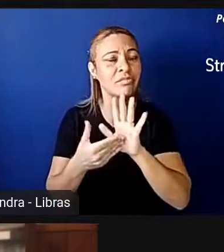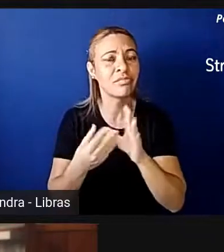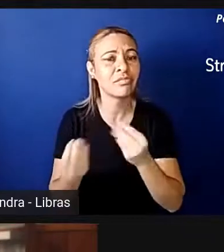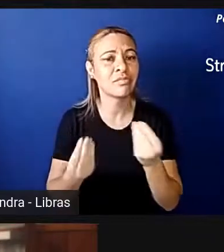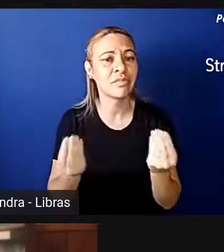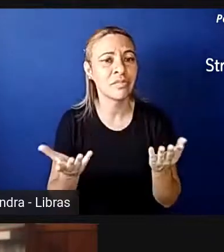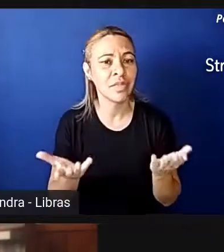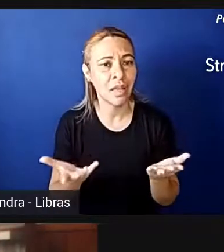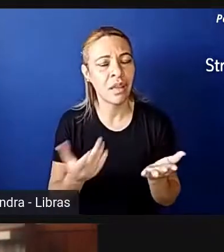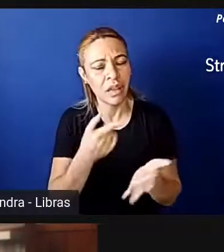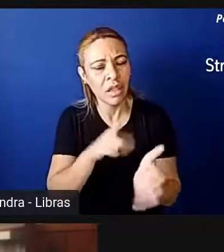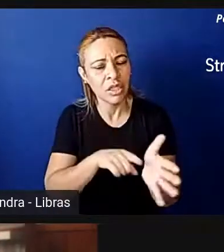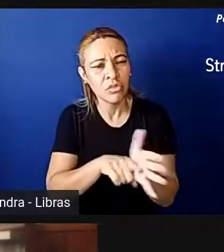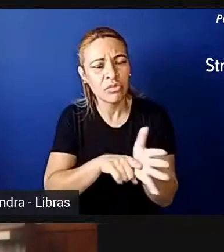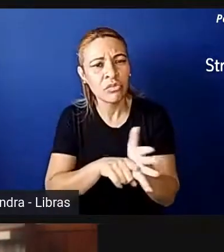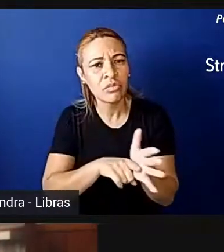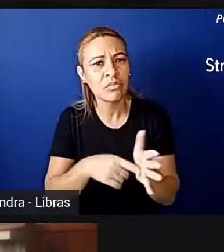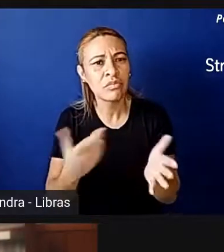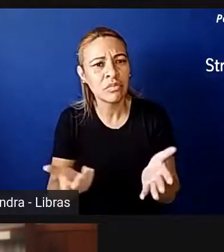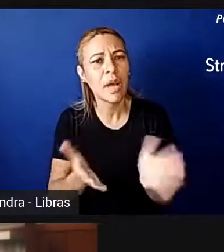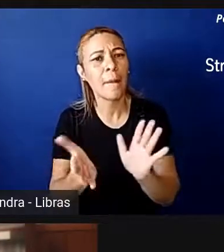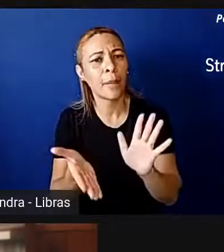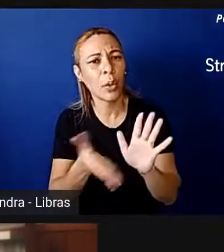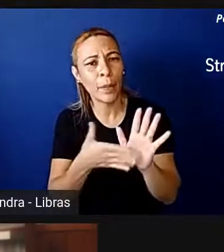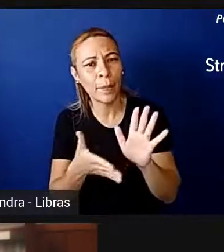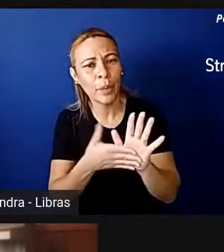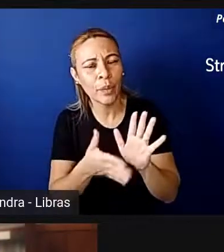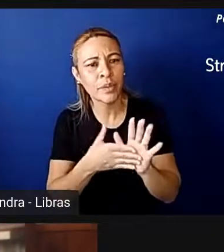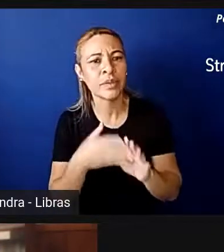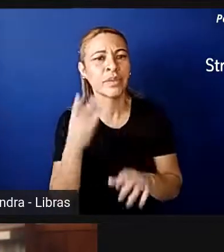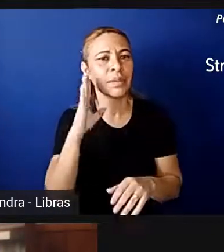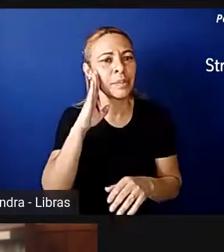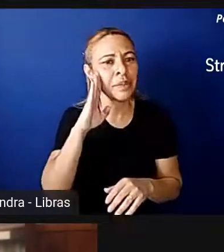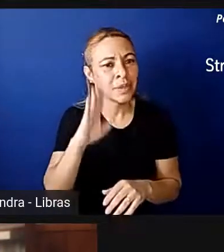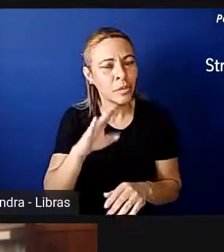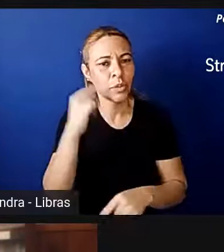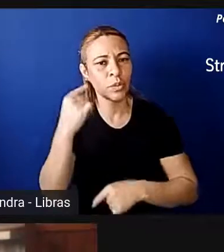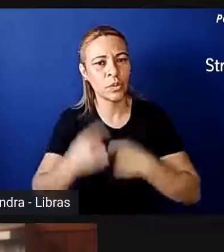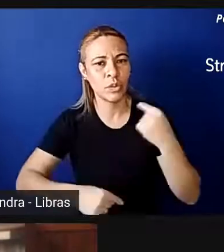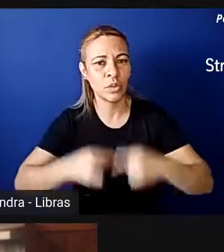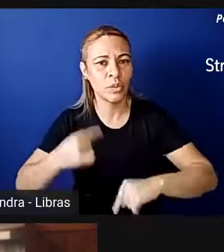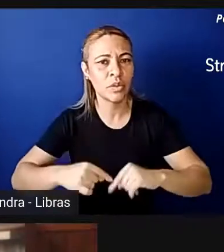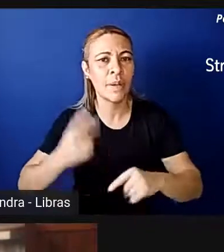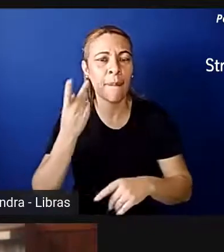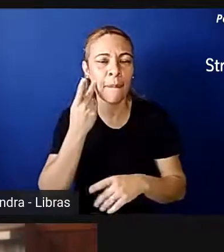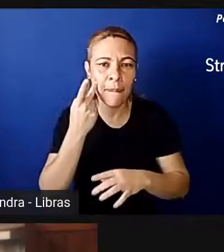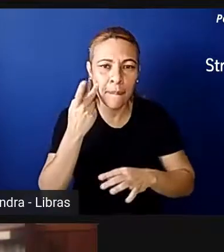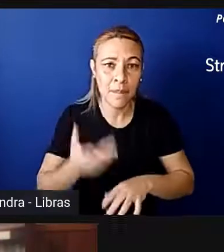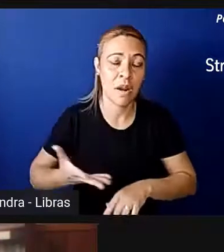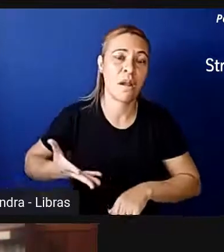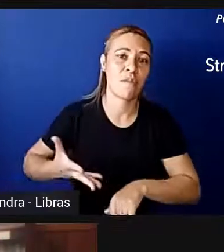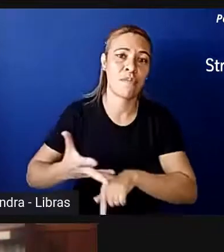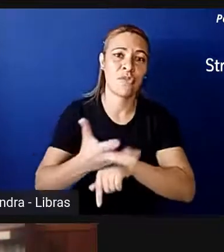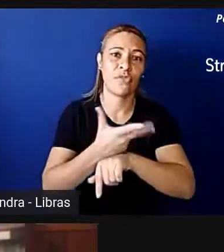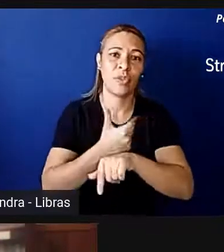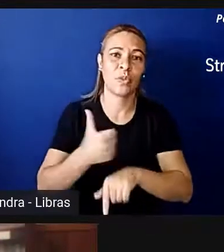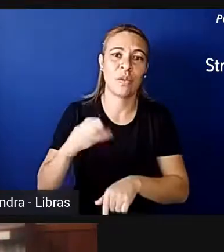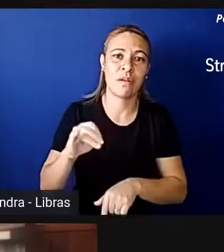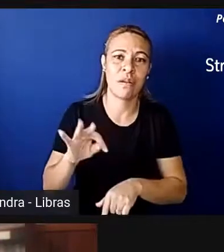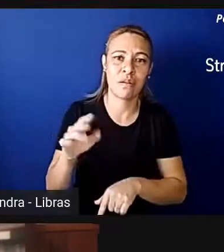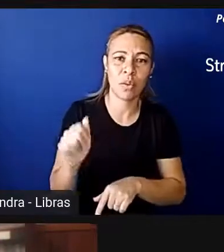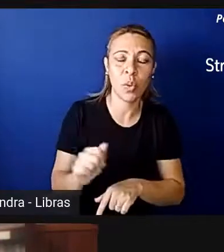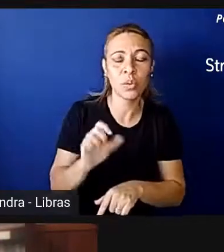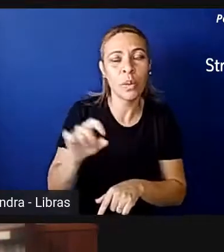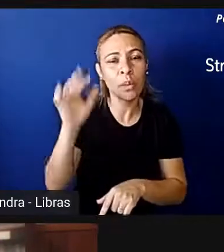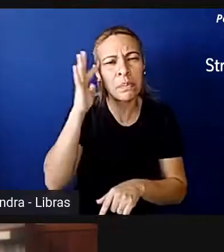examinar são, assim, as propostas principais que têm sido discutidas para aperfeiçoar as cotas ou para pensar em como, né,